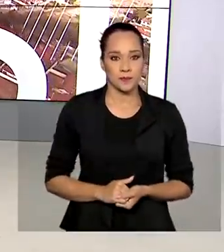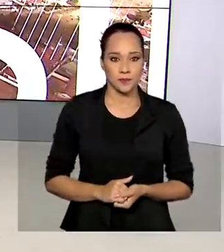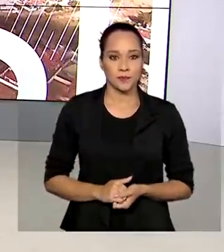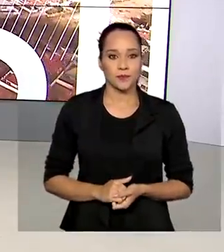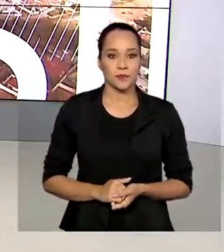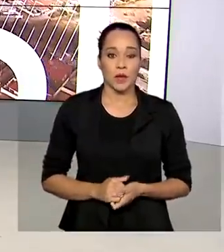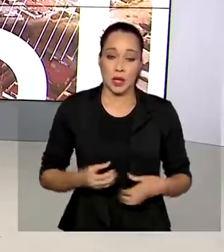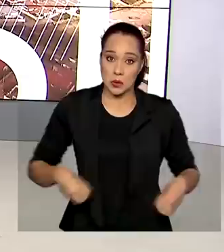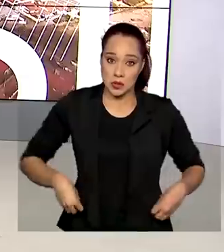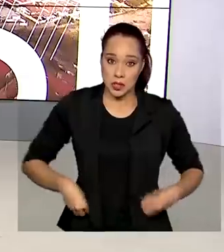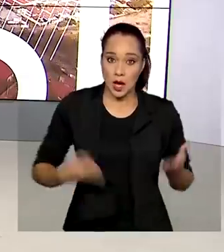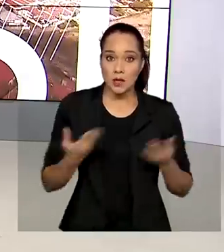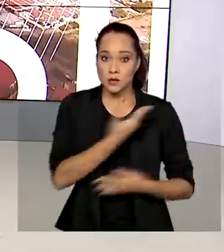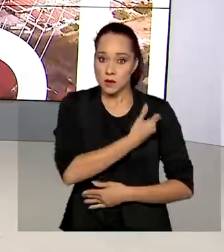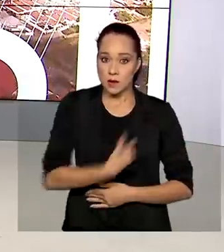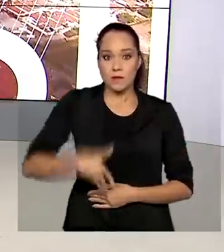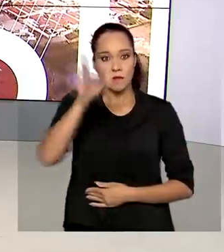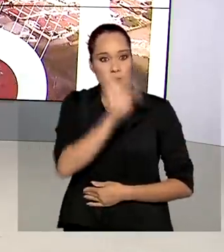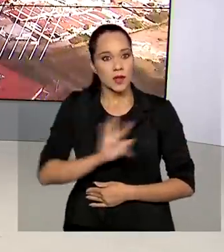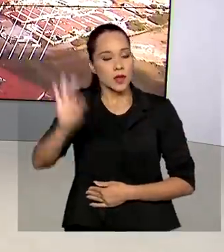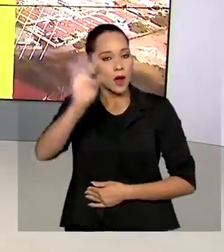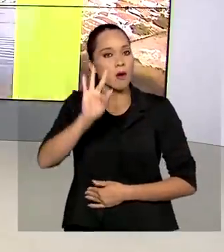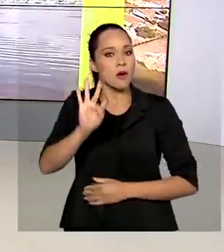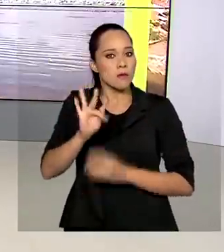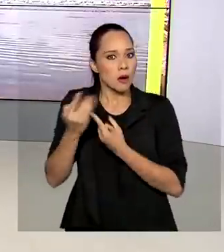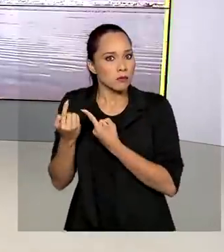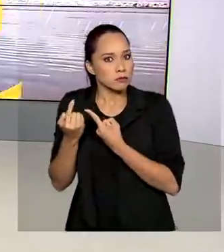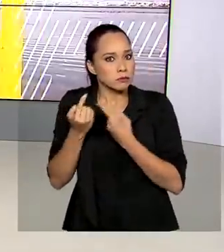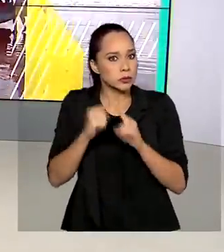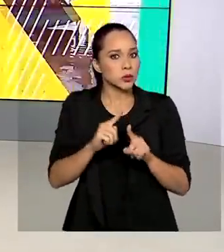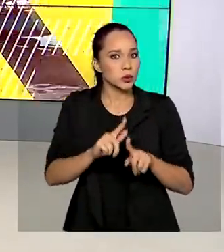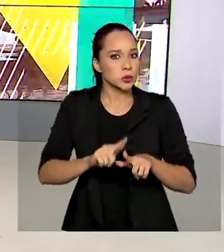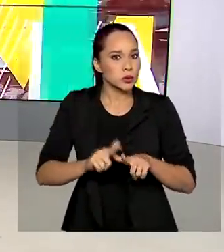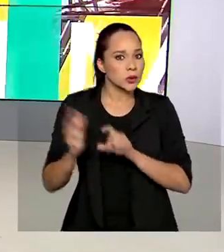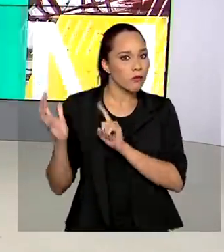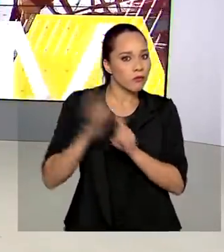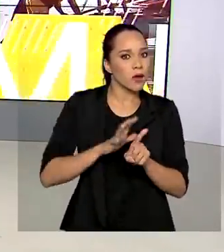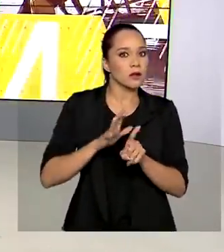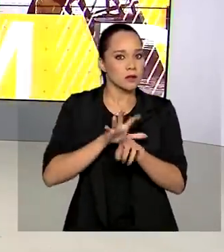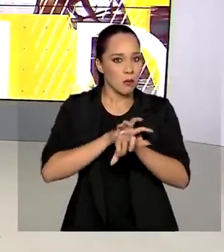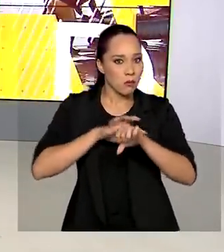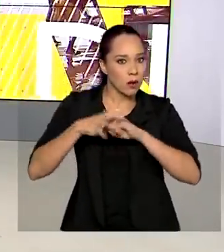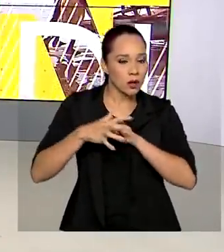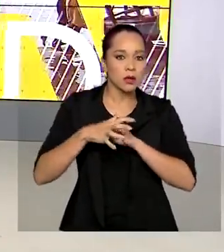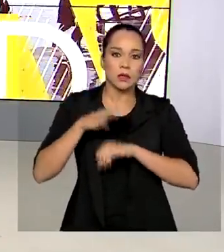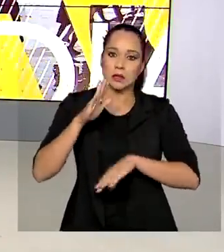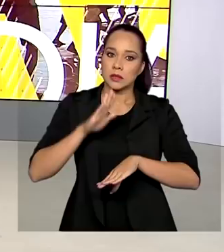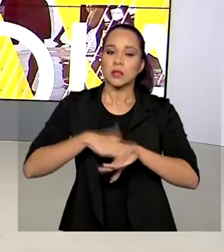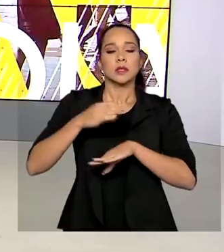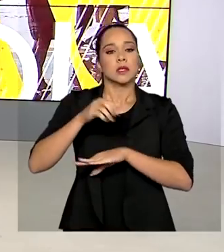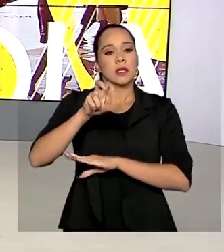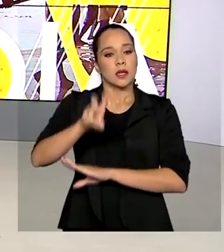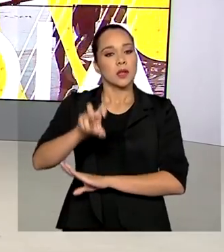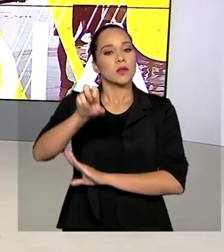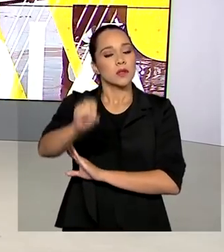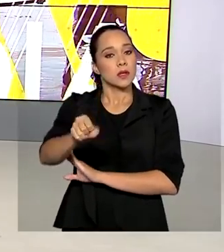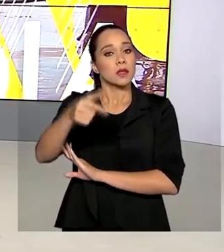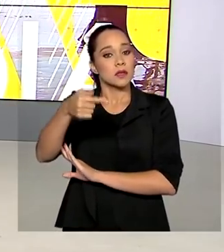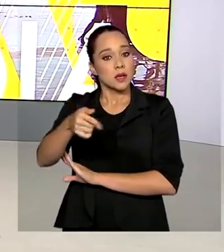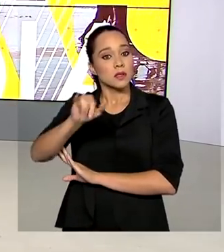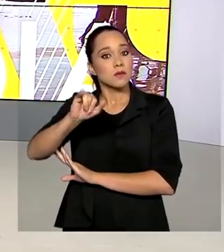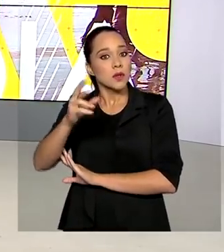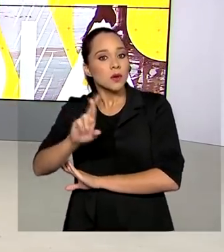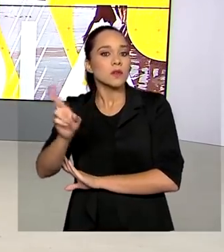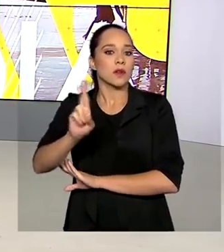E os gastos do governo federal para combater os efeitos da pandemia atingiram a marca de 587 bilhões de